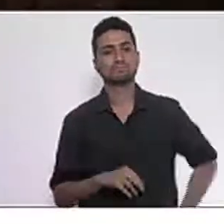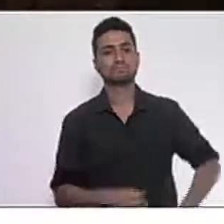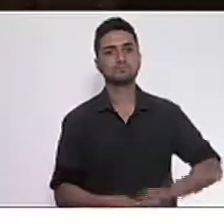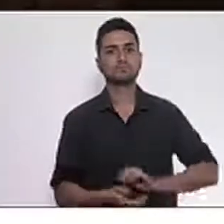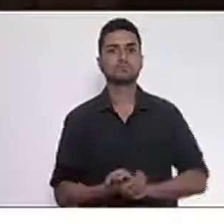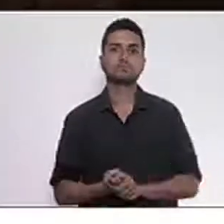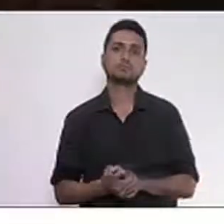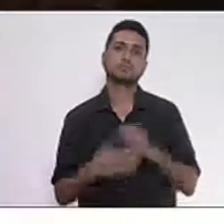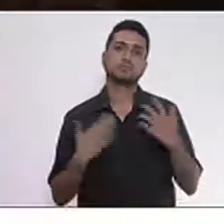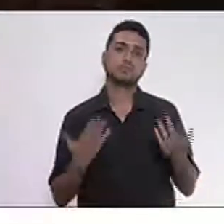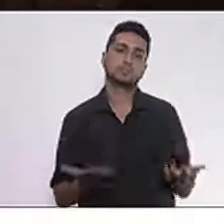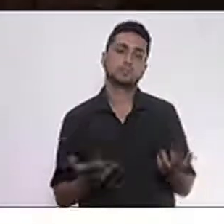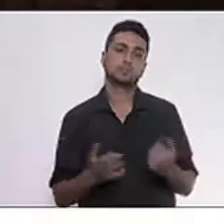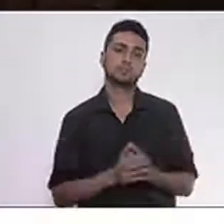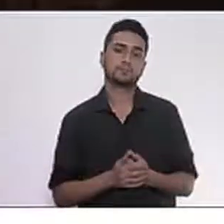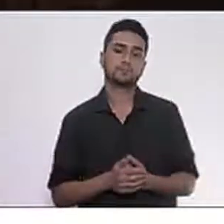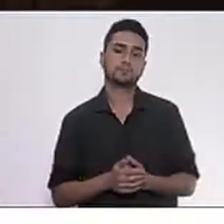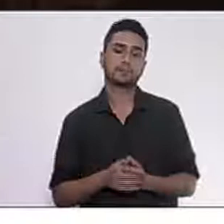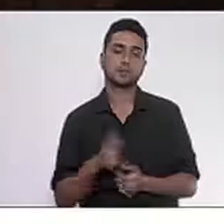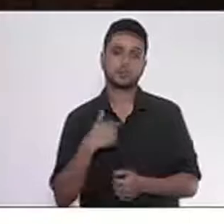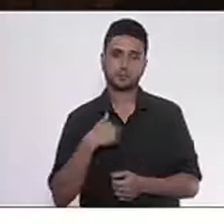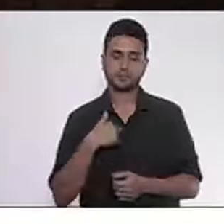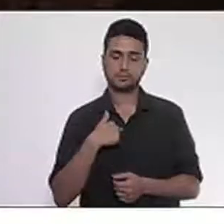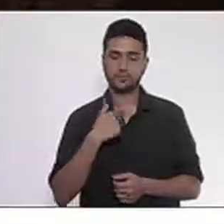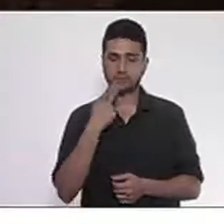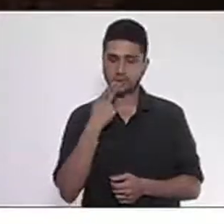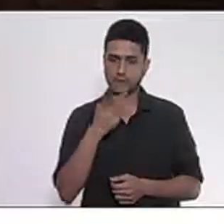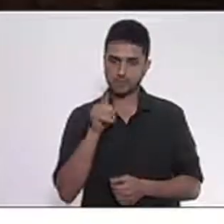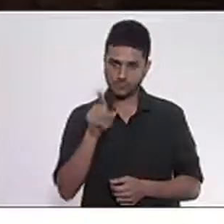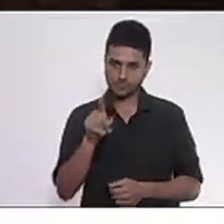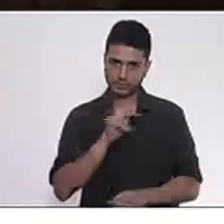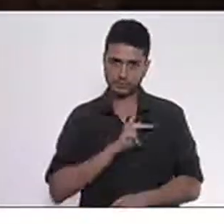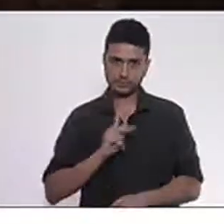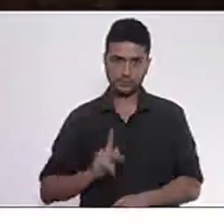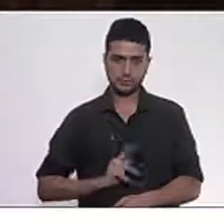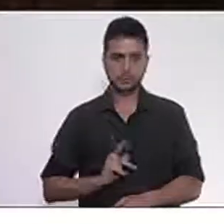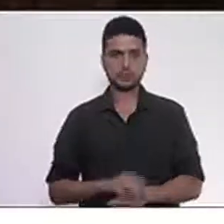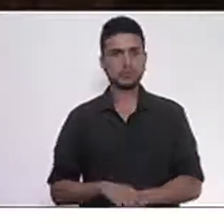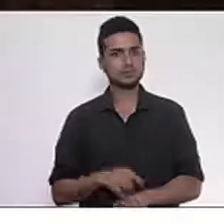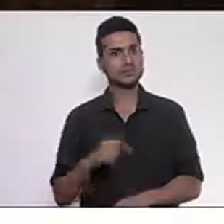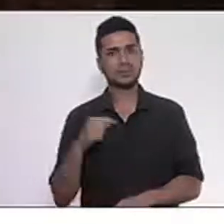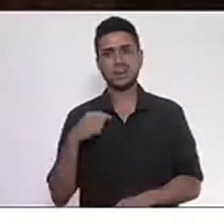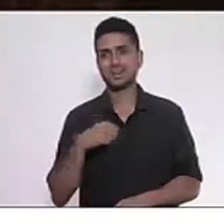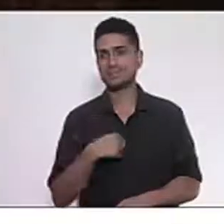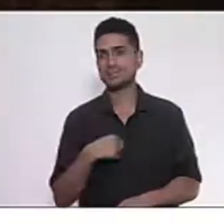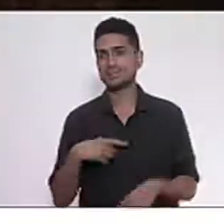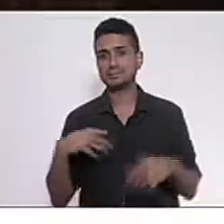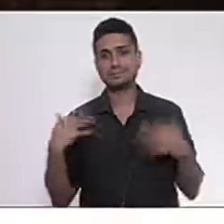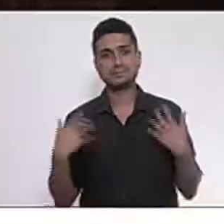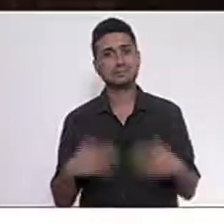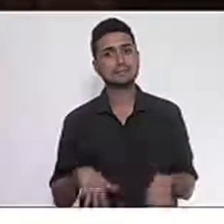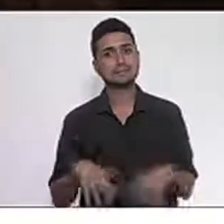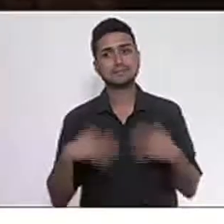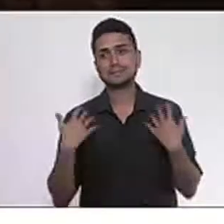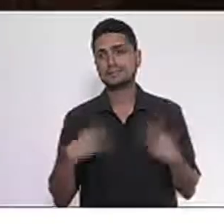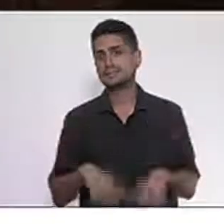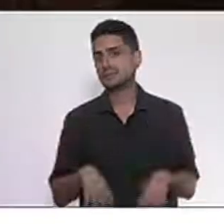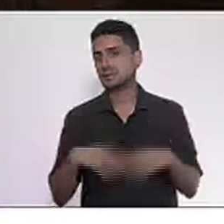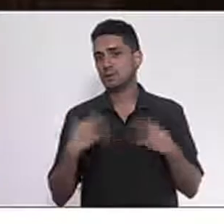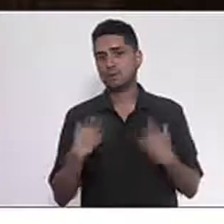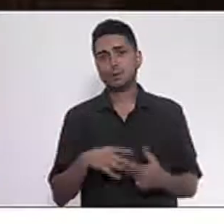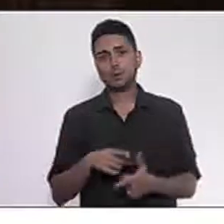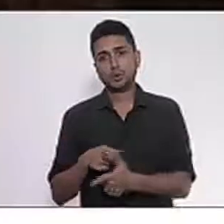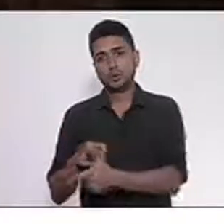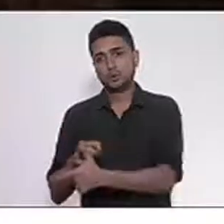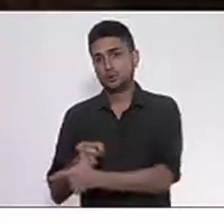Então, eu diria para a vossa excelência que nós não estamos nem na beira do principício. Nós